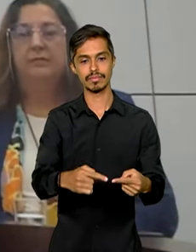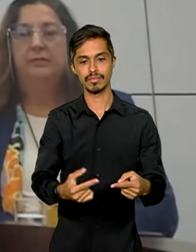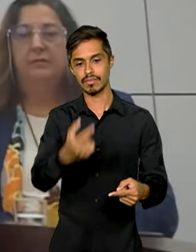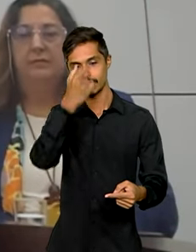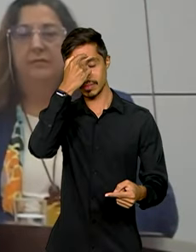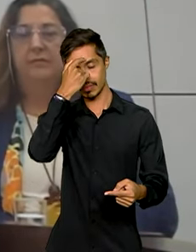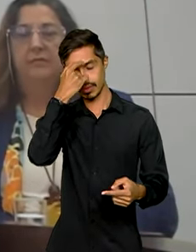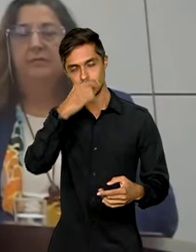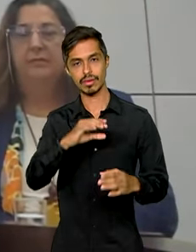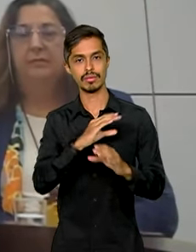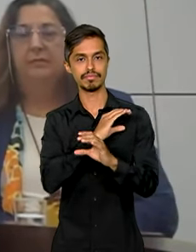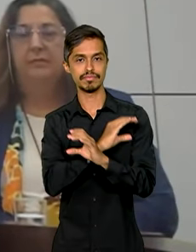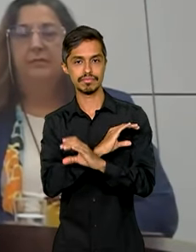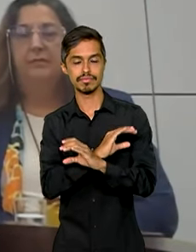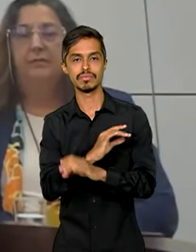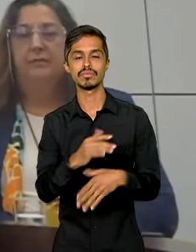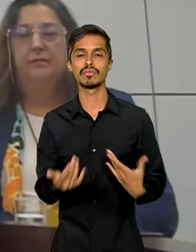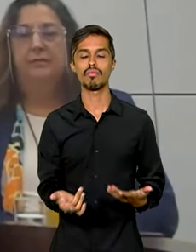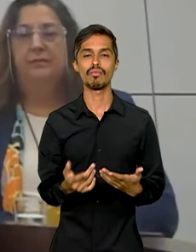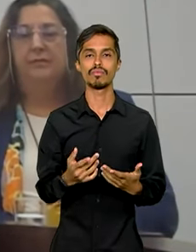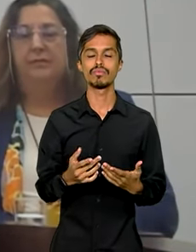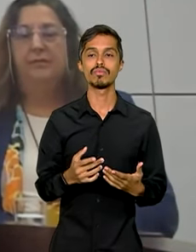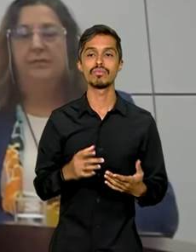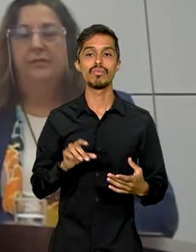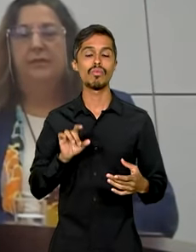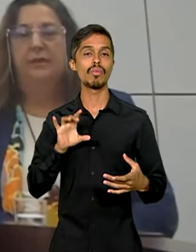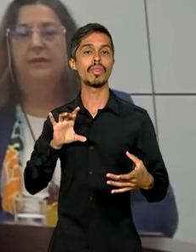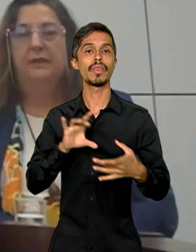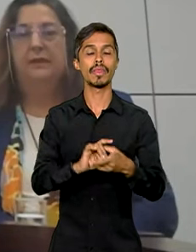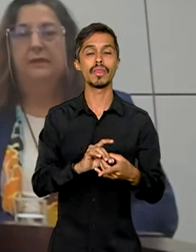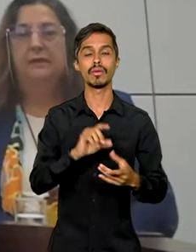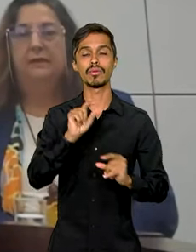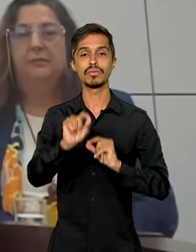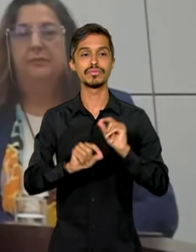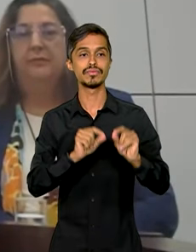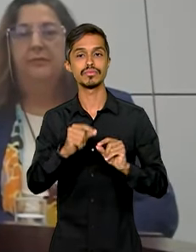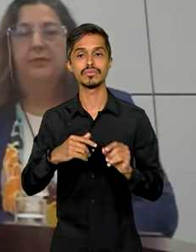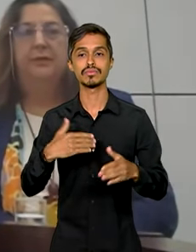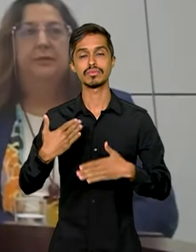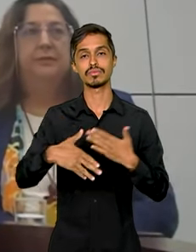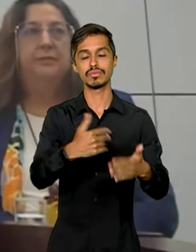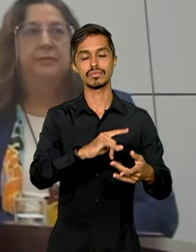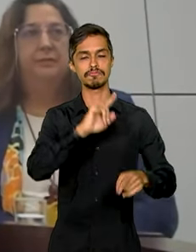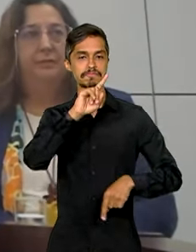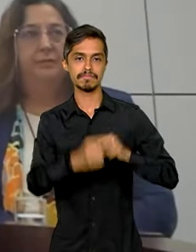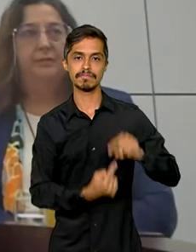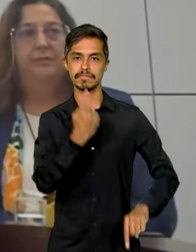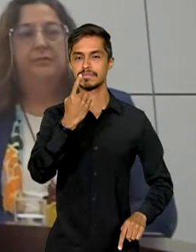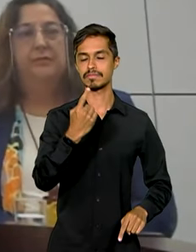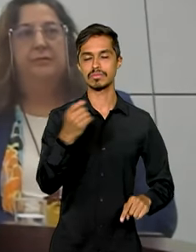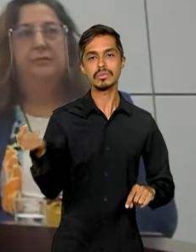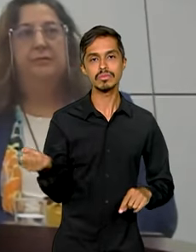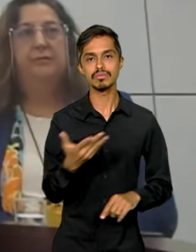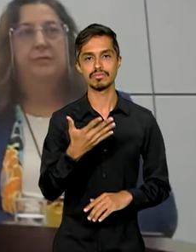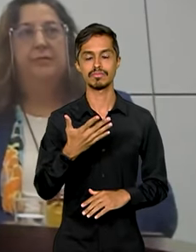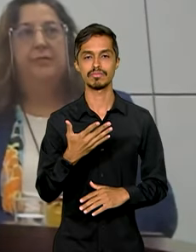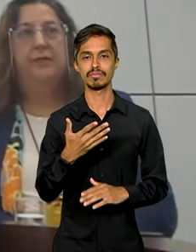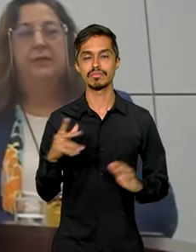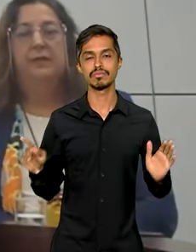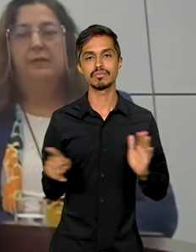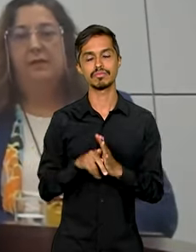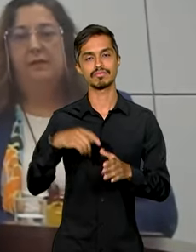cidadã, uma consciência do que envolve um processo revolucionário, novo, de